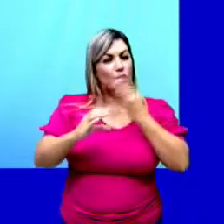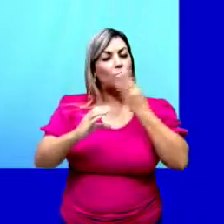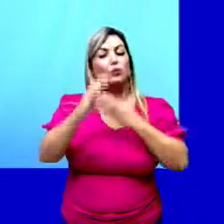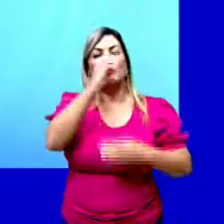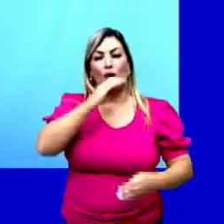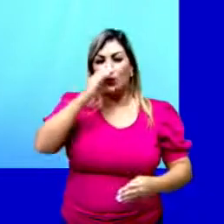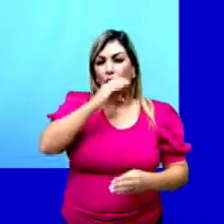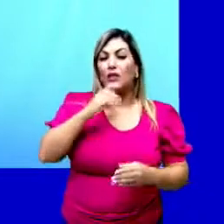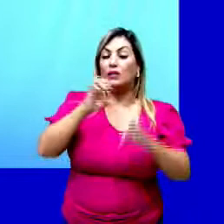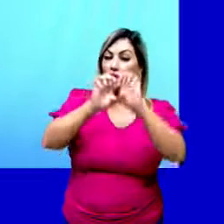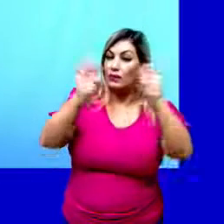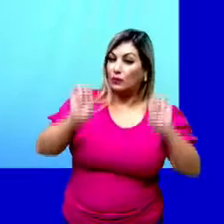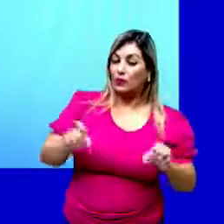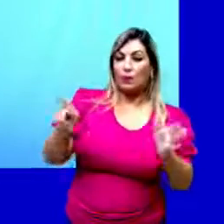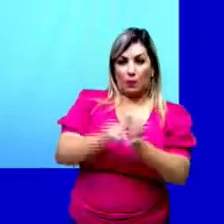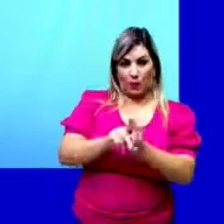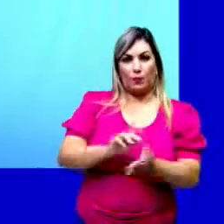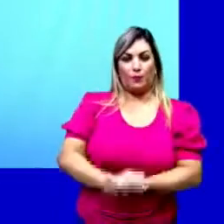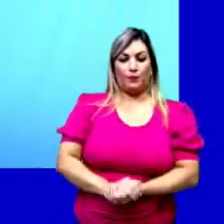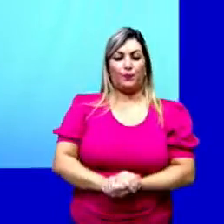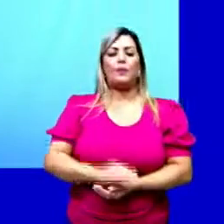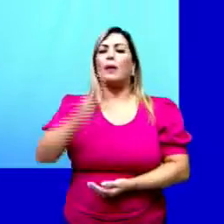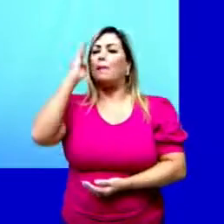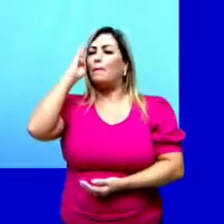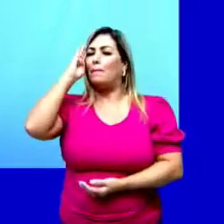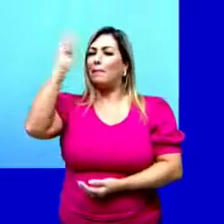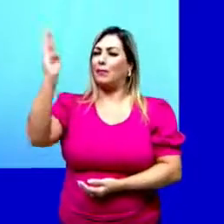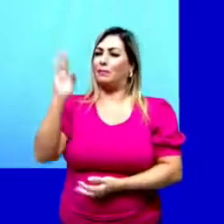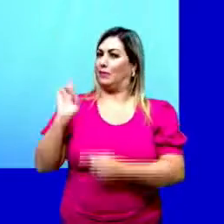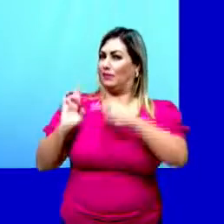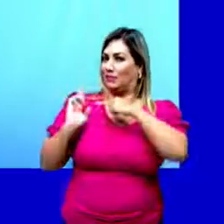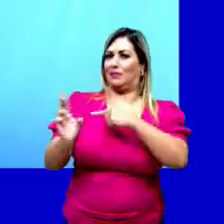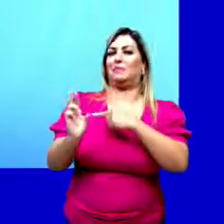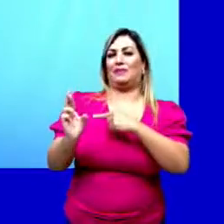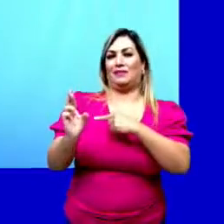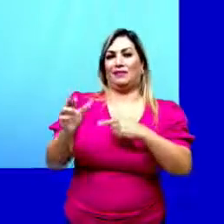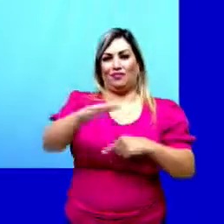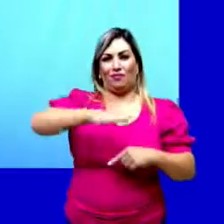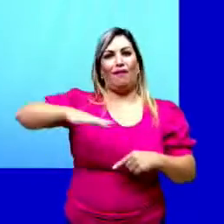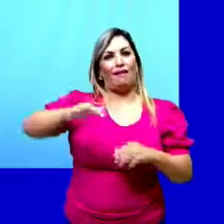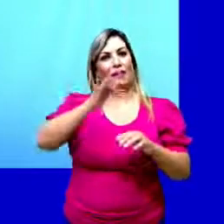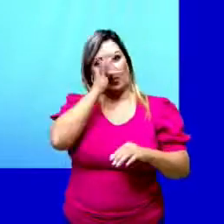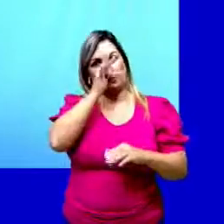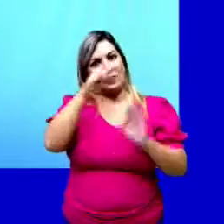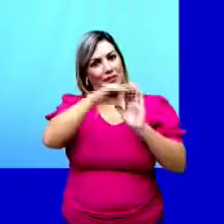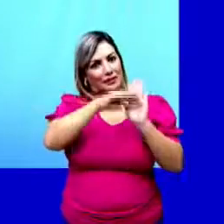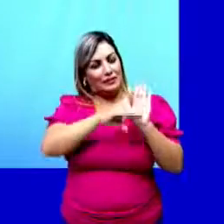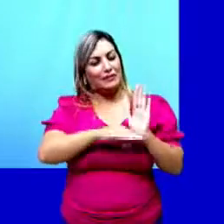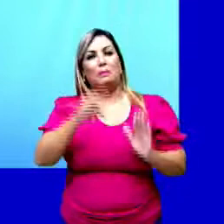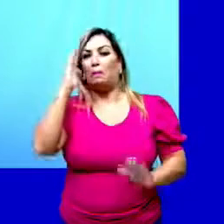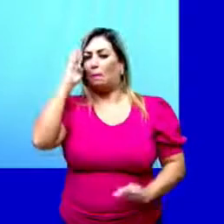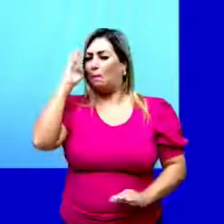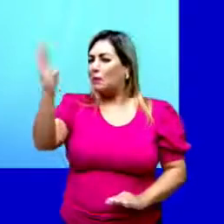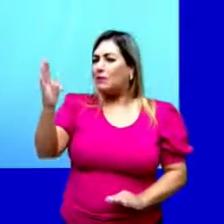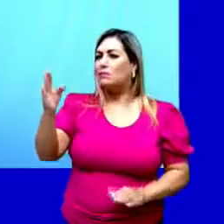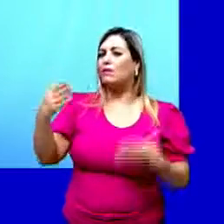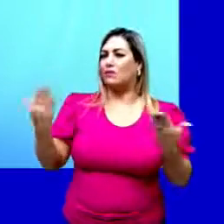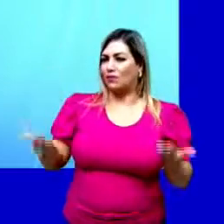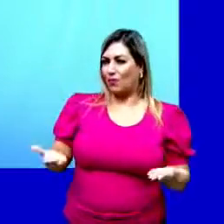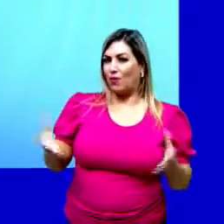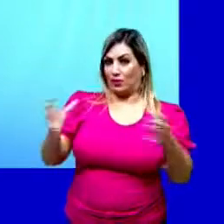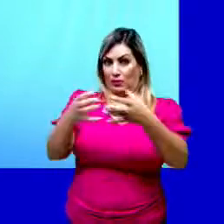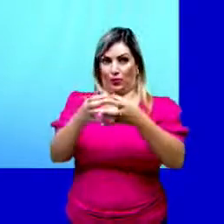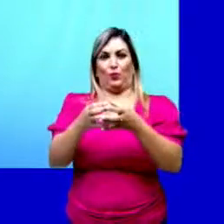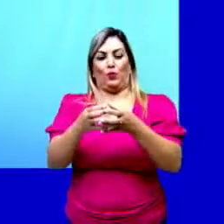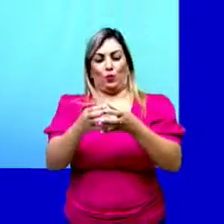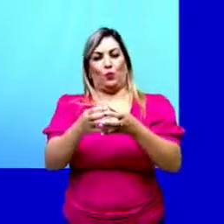E agora, quais são os principais representantes do reino plante, os principais representantes desse